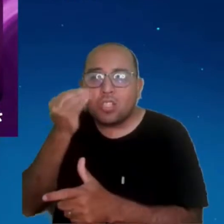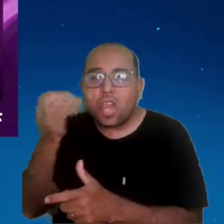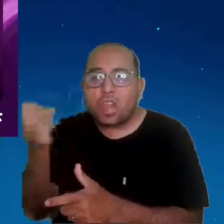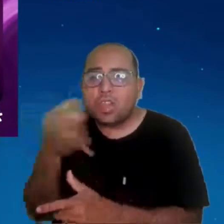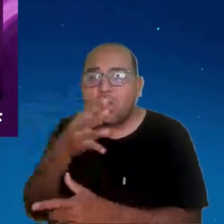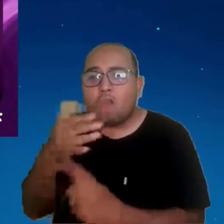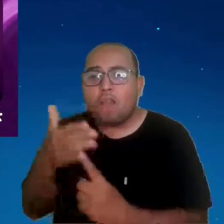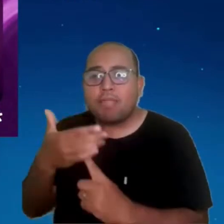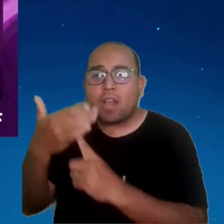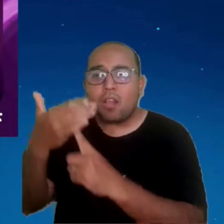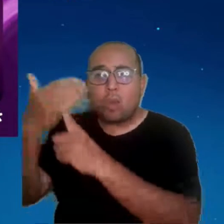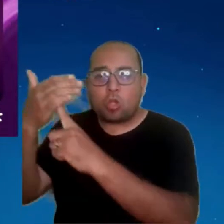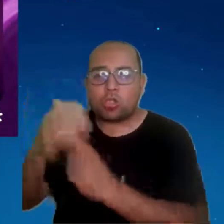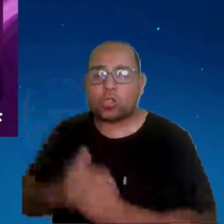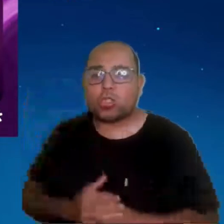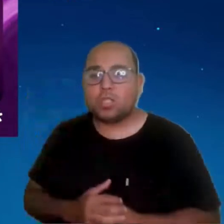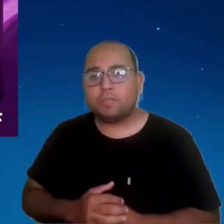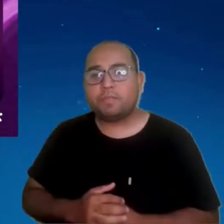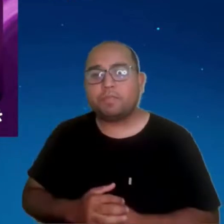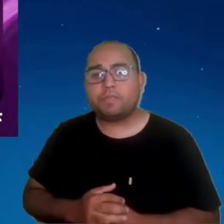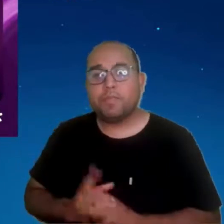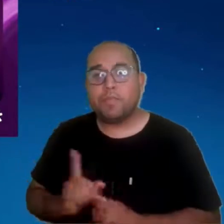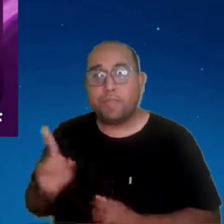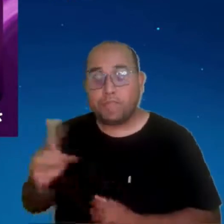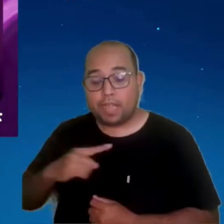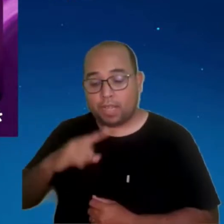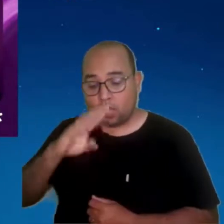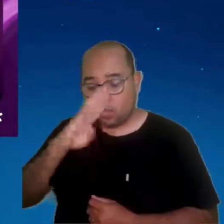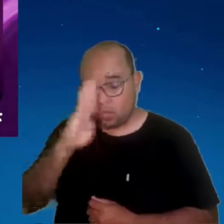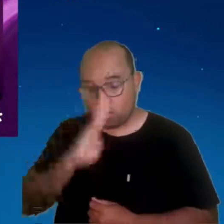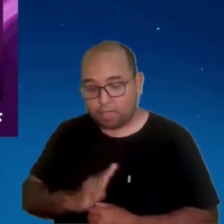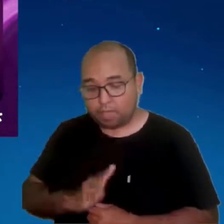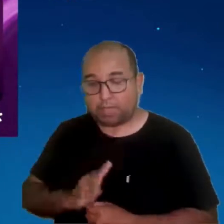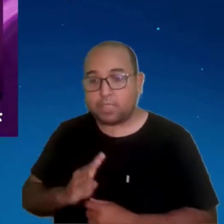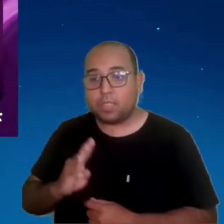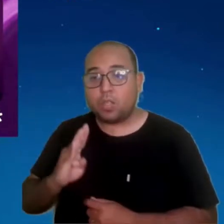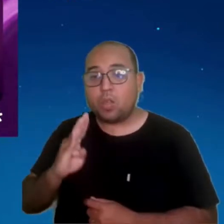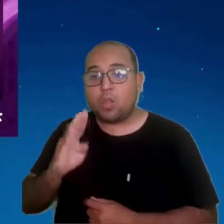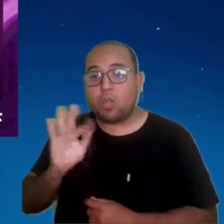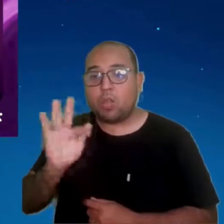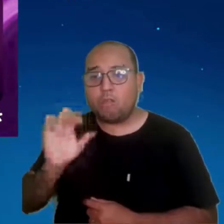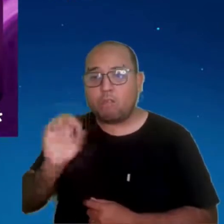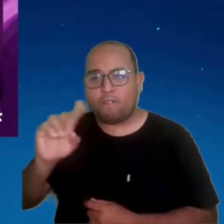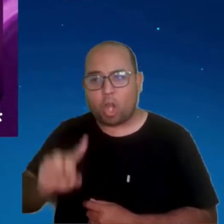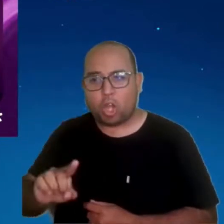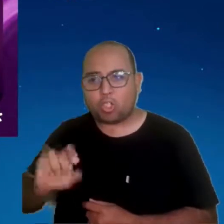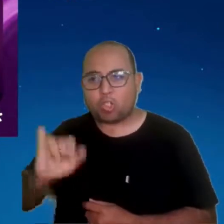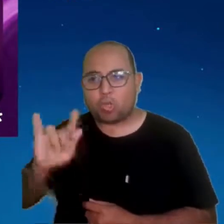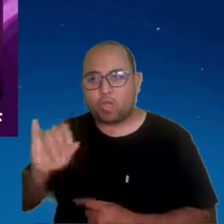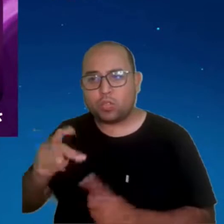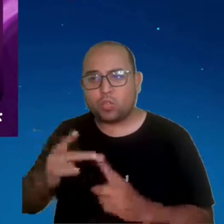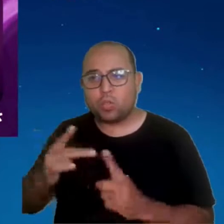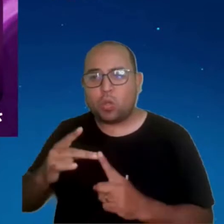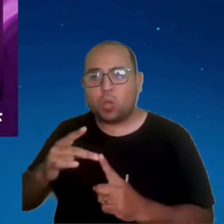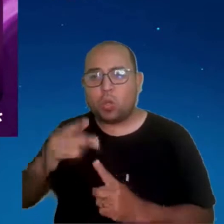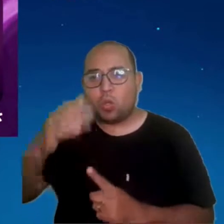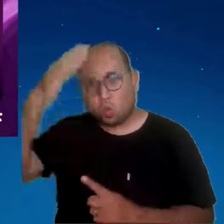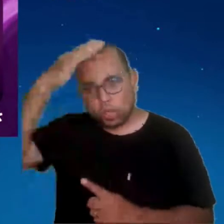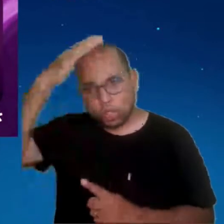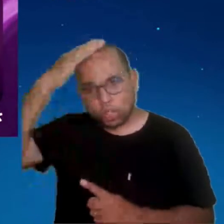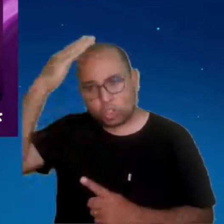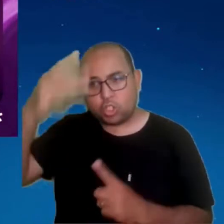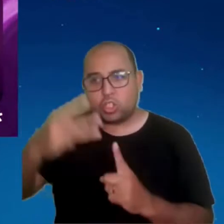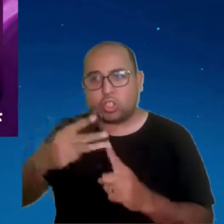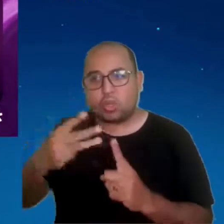Então, aqui, só no Brasil, a tem Foz do Iguaçu, Brasília, Curitiba, Petrolina, Macapá, Salvador,